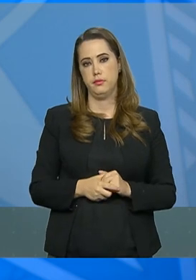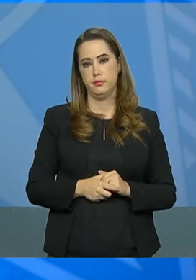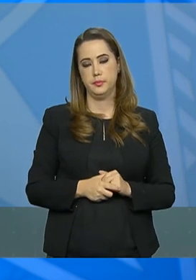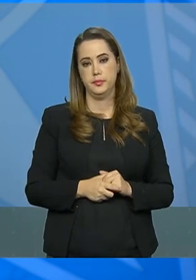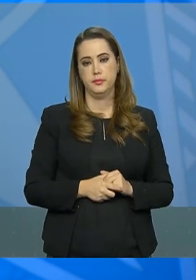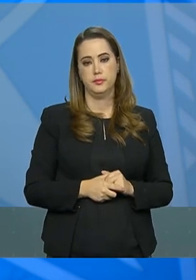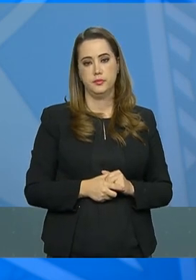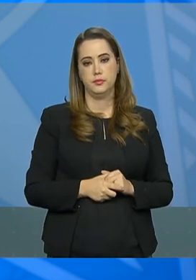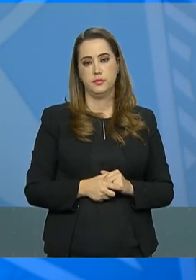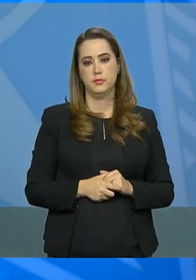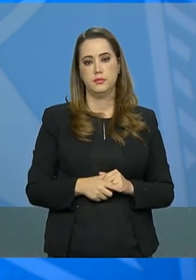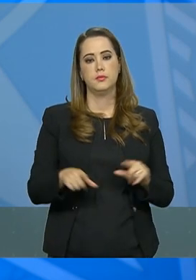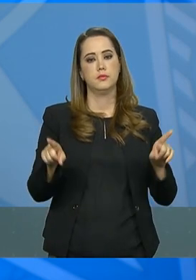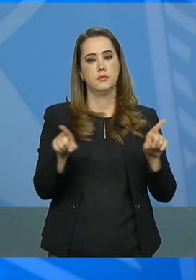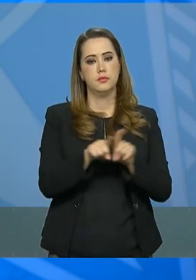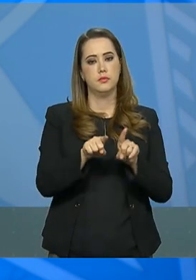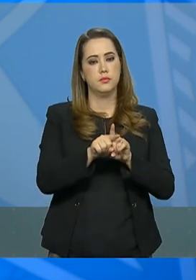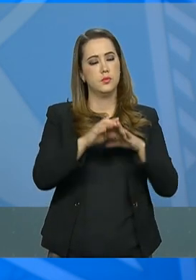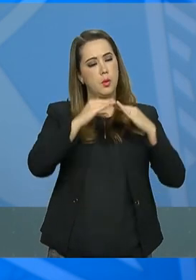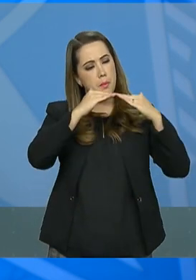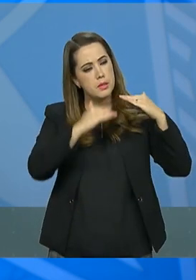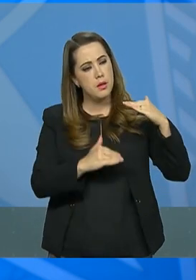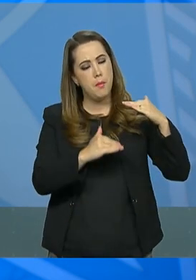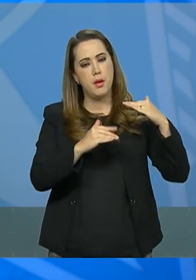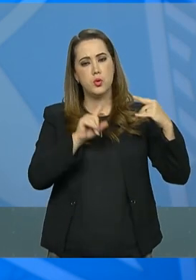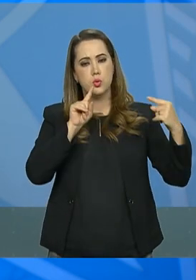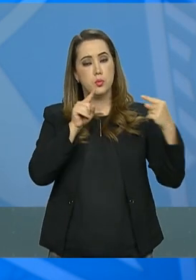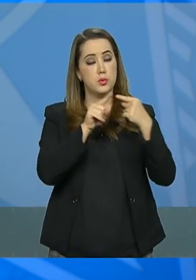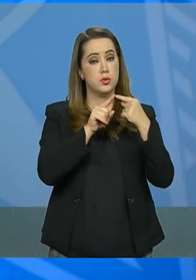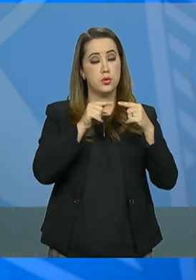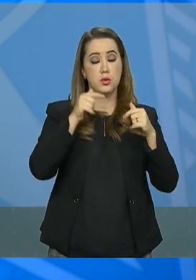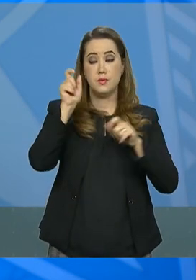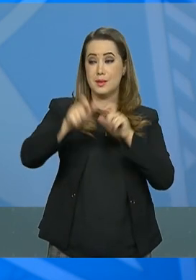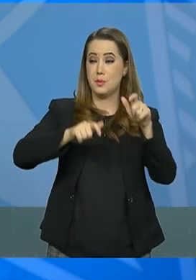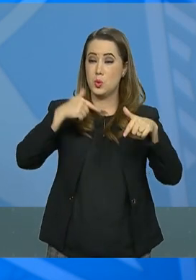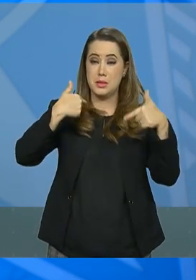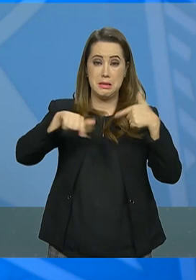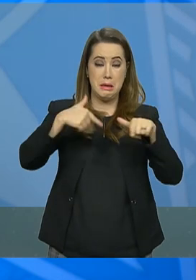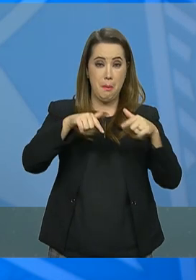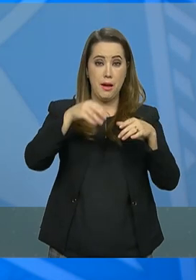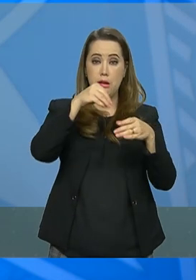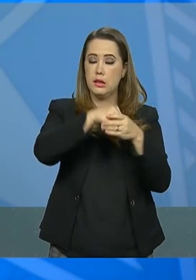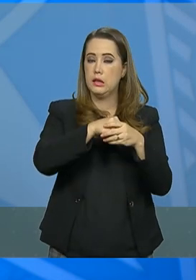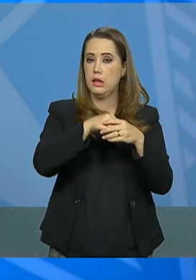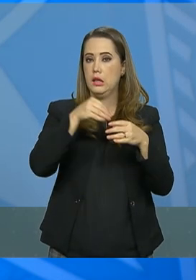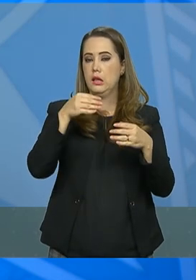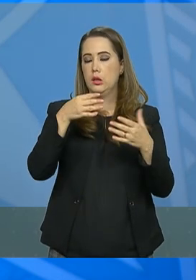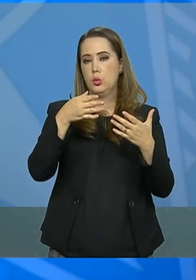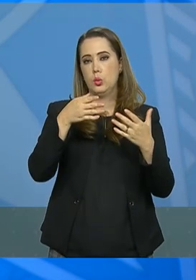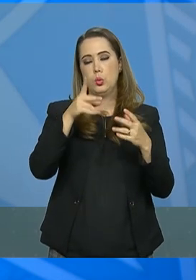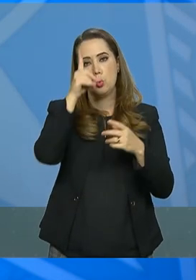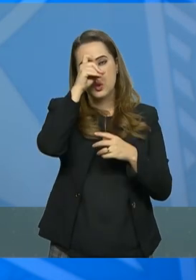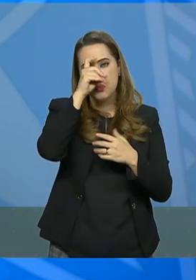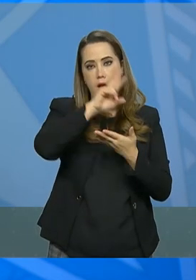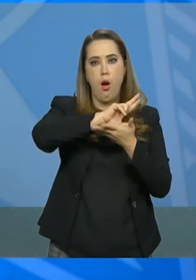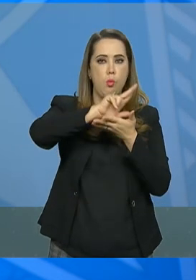Também estão abaixo da meta os trabalhadores de saúde, com 80